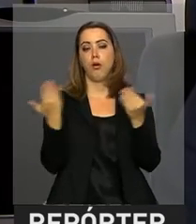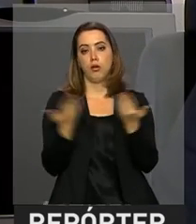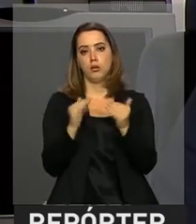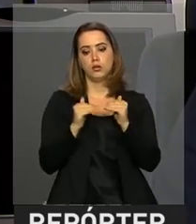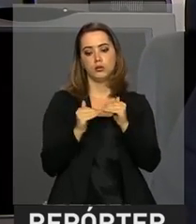Percentual